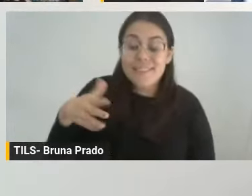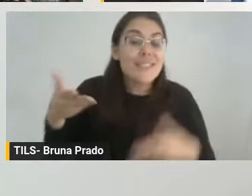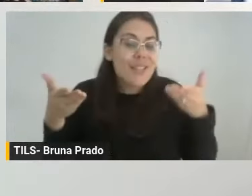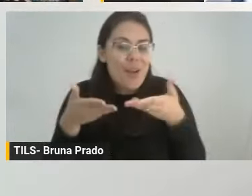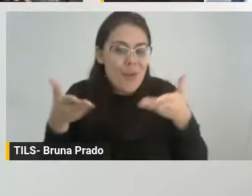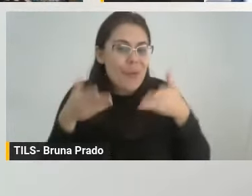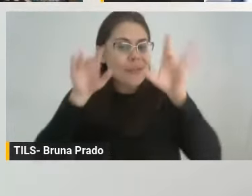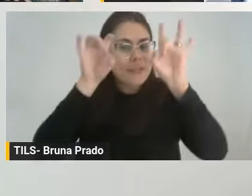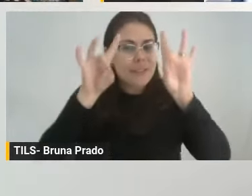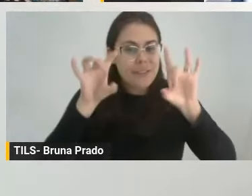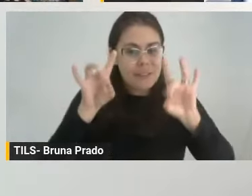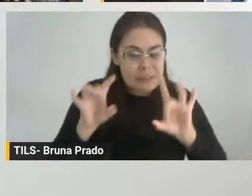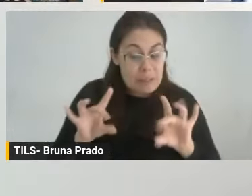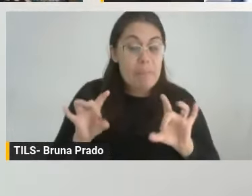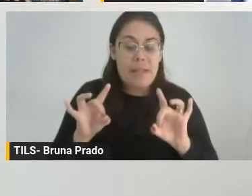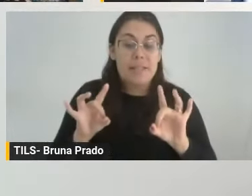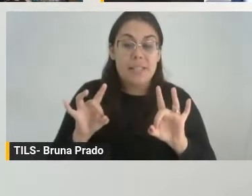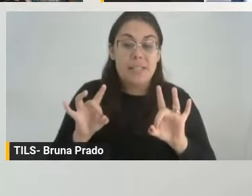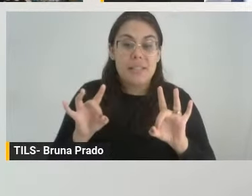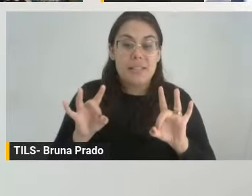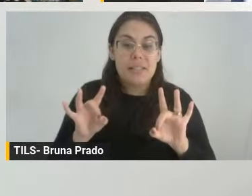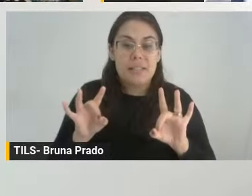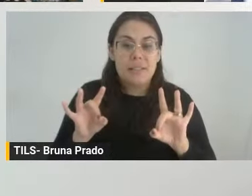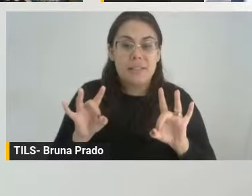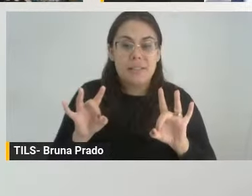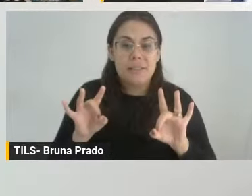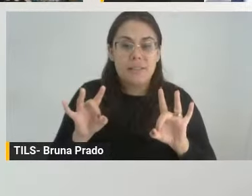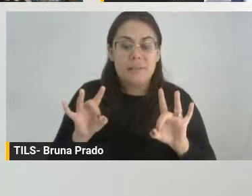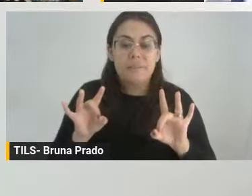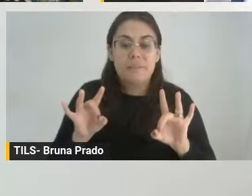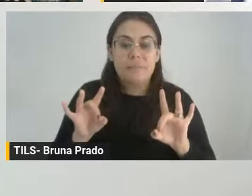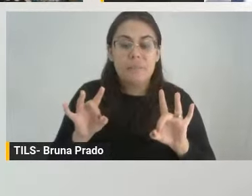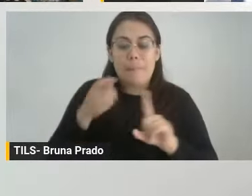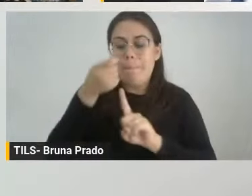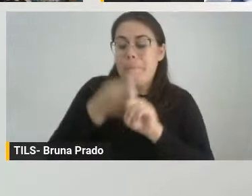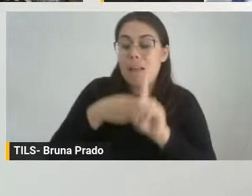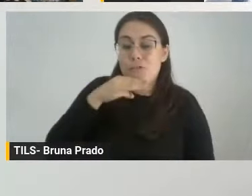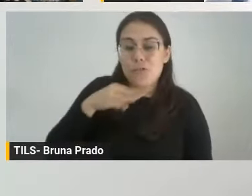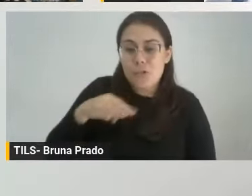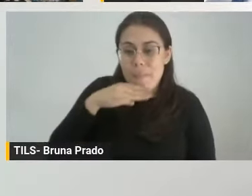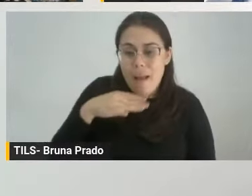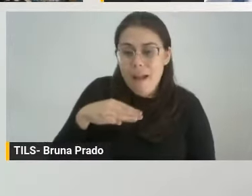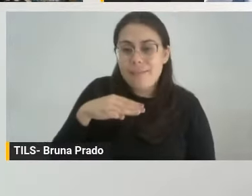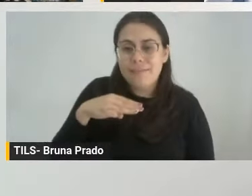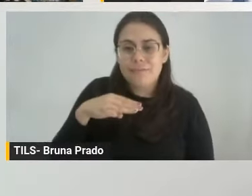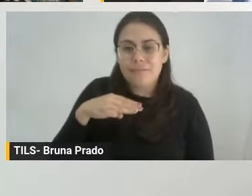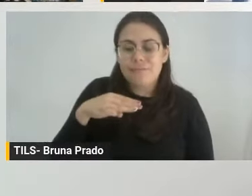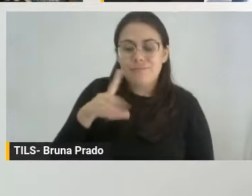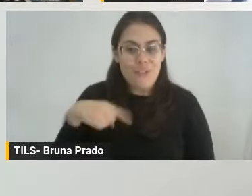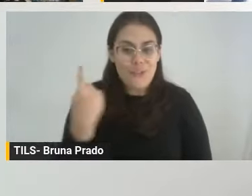nesse mês de março, onde nós habitualmente